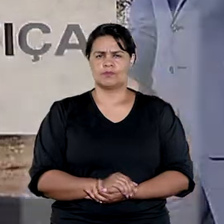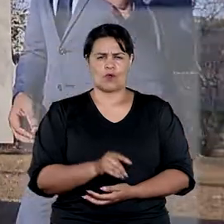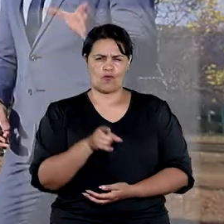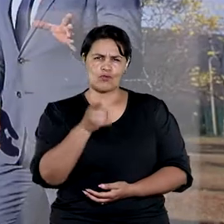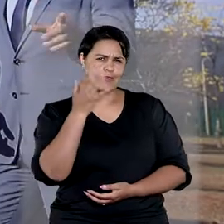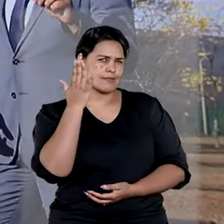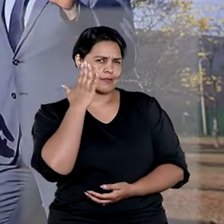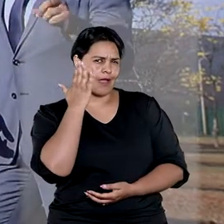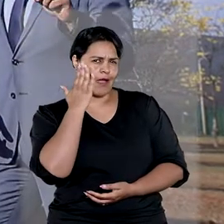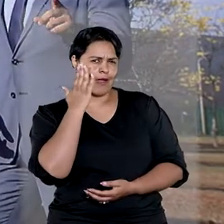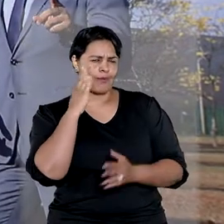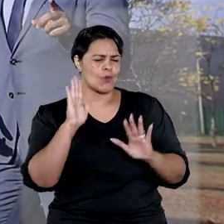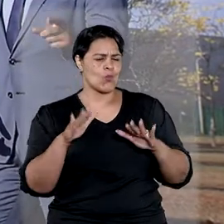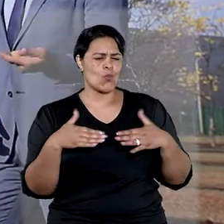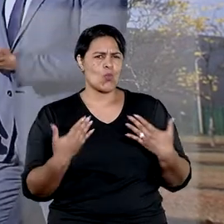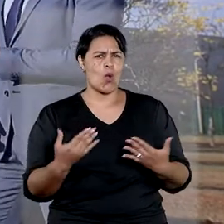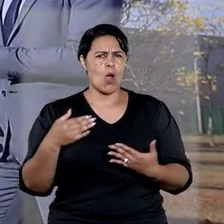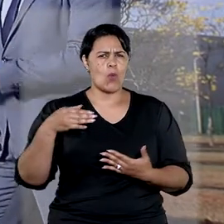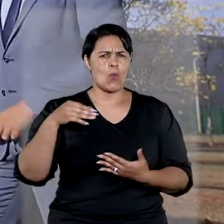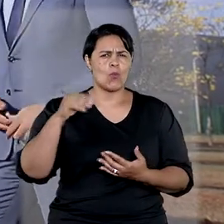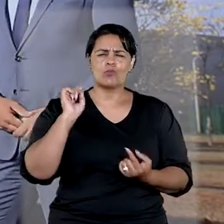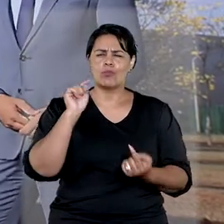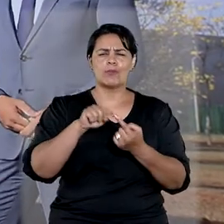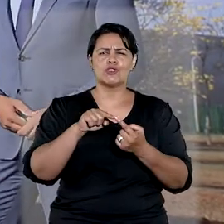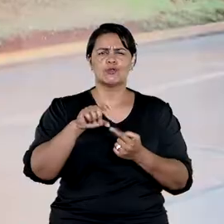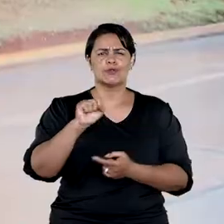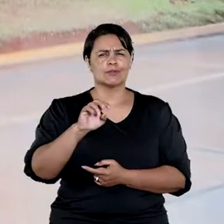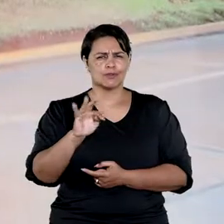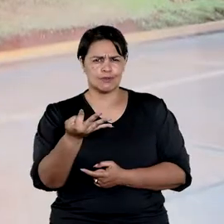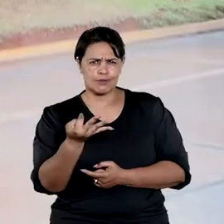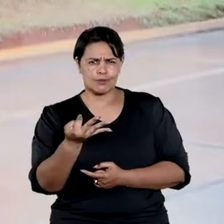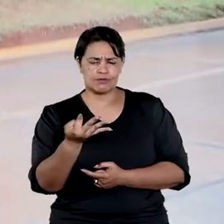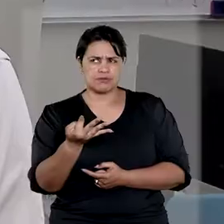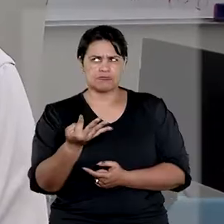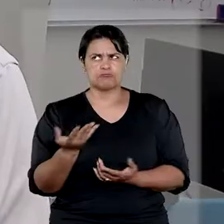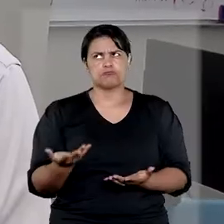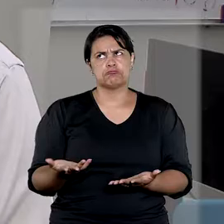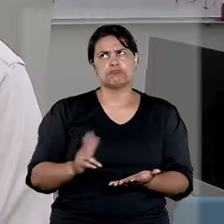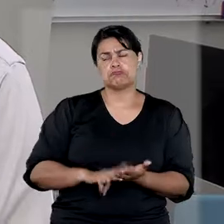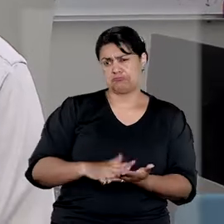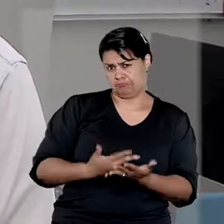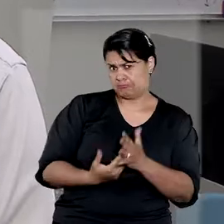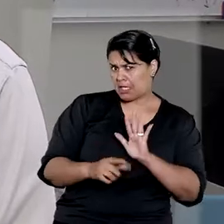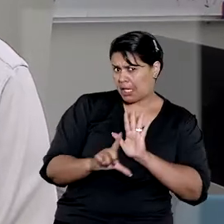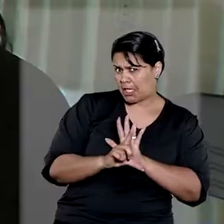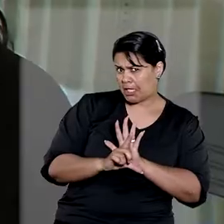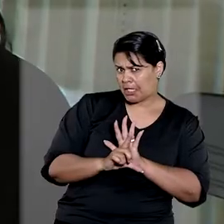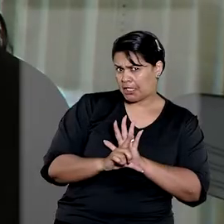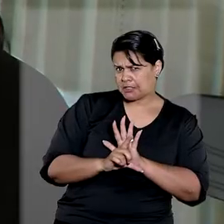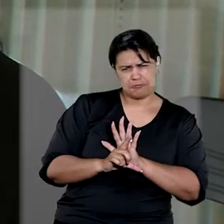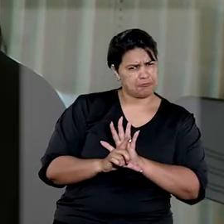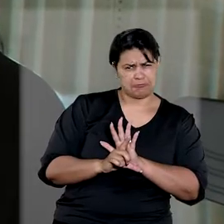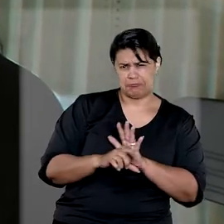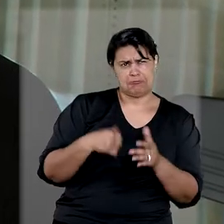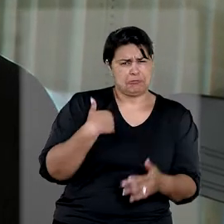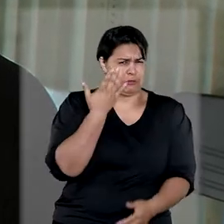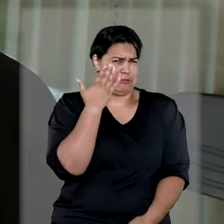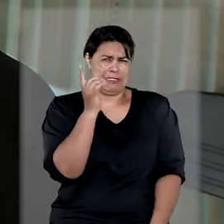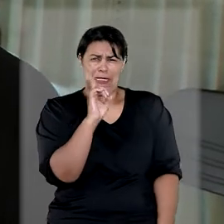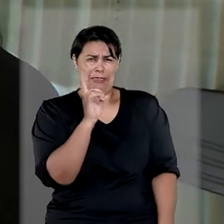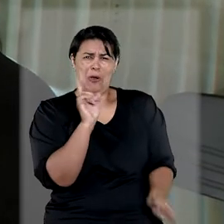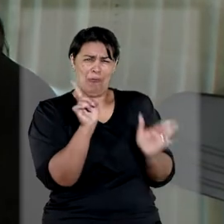Você sabe qual é a missão do STJ? Interpretar as leis? A missão do STJ? Não sei não,